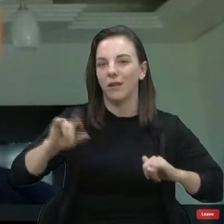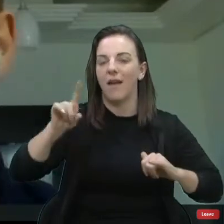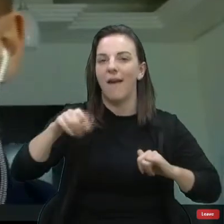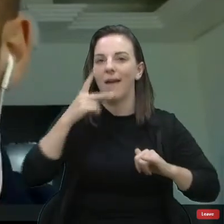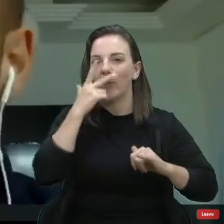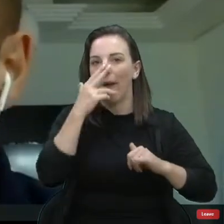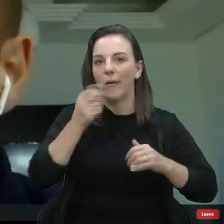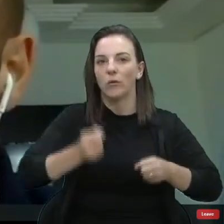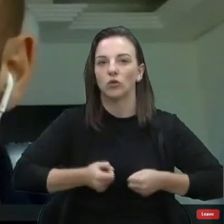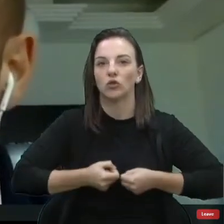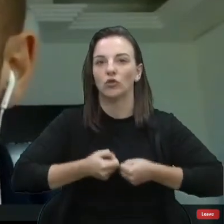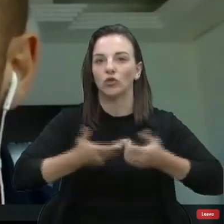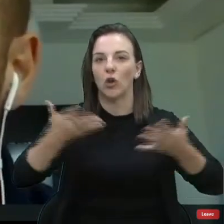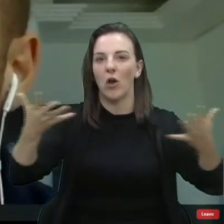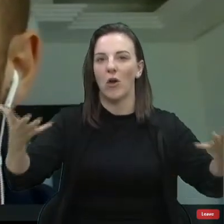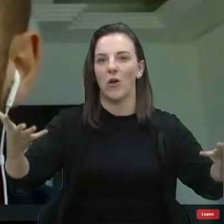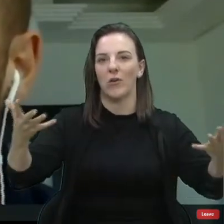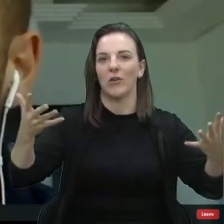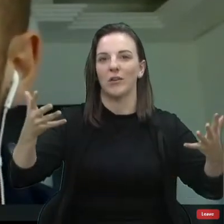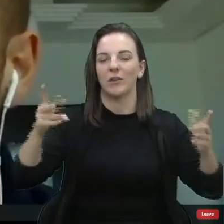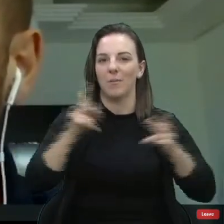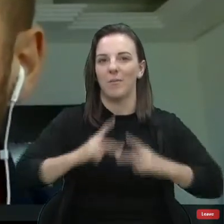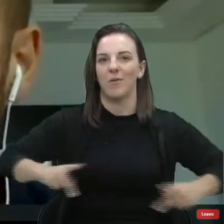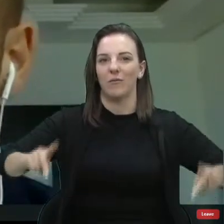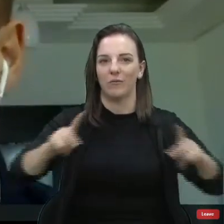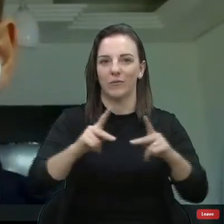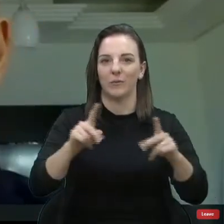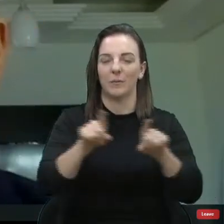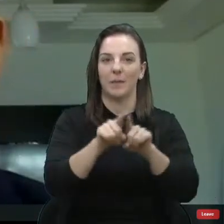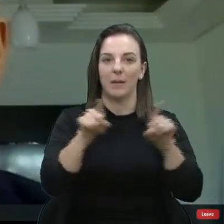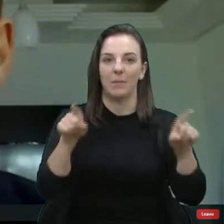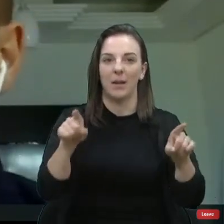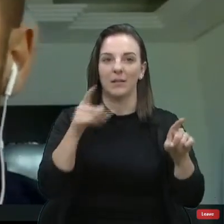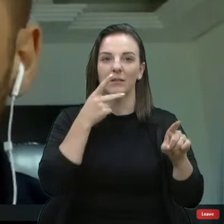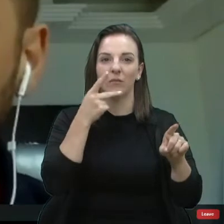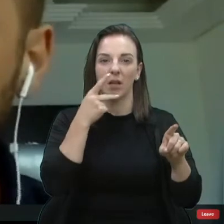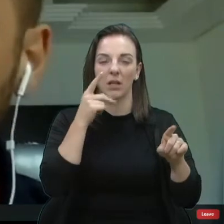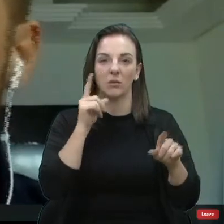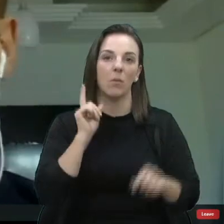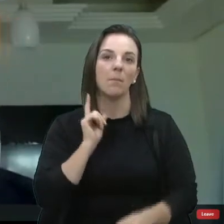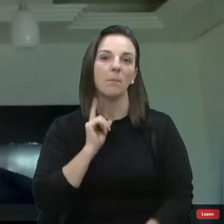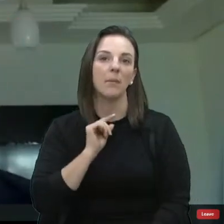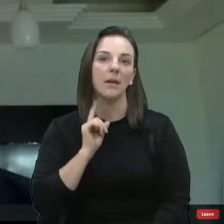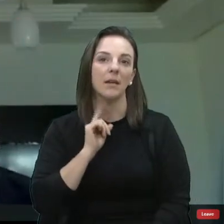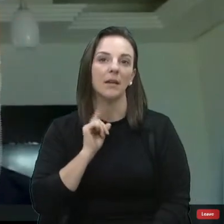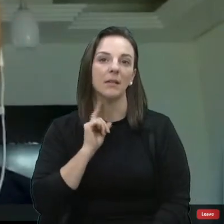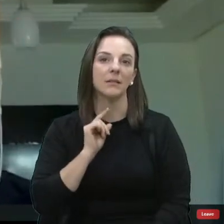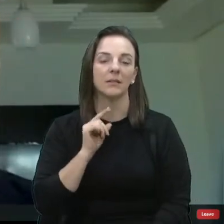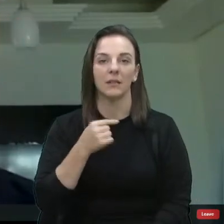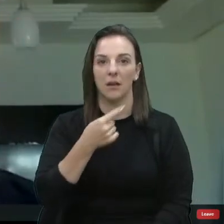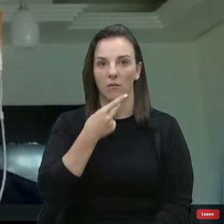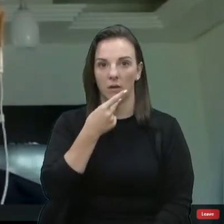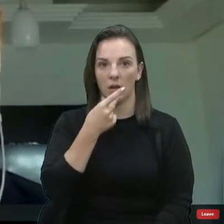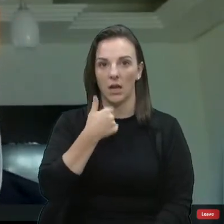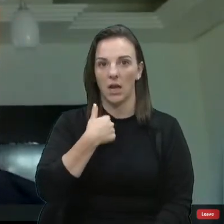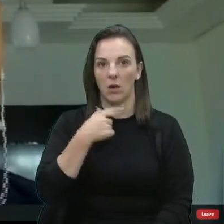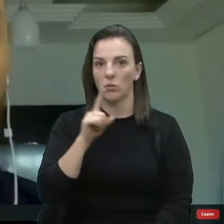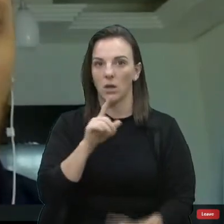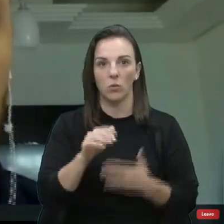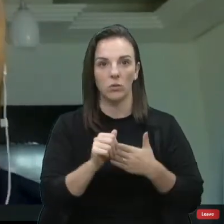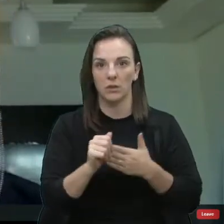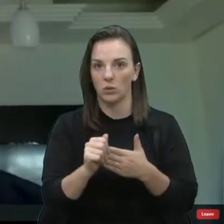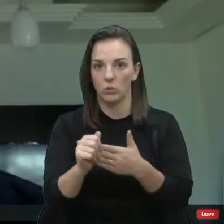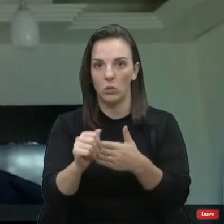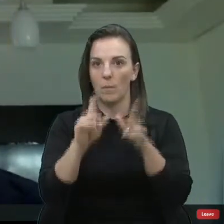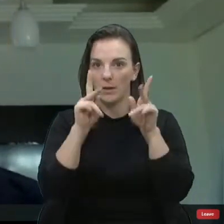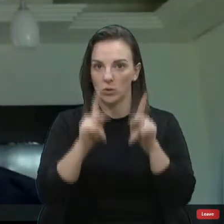do jogo, né? Quando eu estava andando em Minas, só para completar o Jali Conselho da Parte, eu estava dizendo que eu não sigo pessoas, vereadora Denise, eu sigo